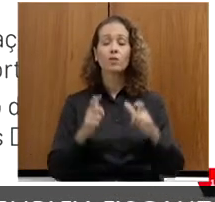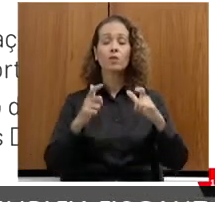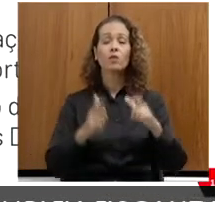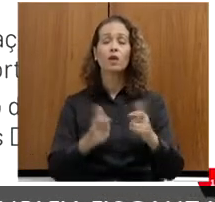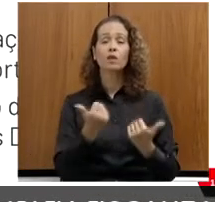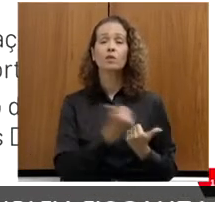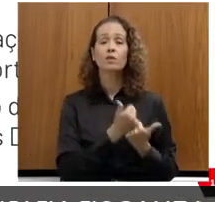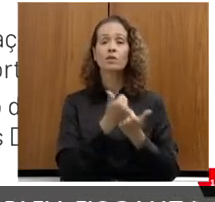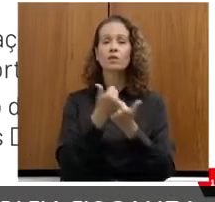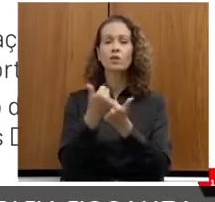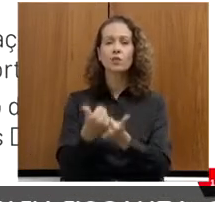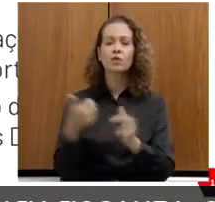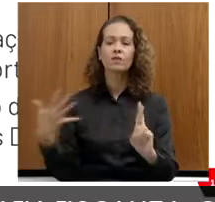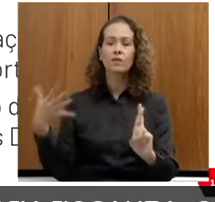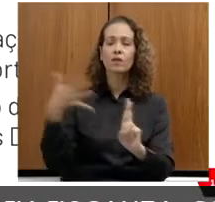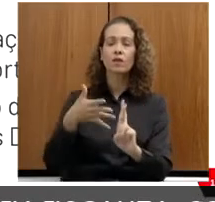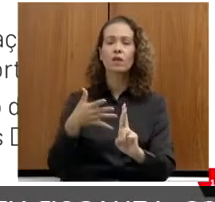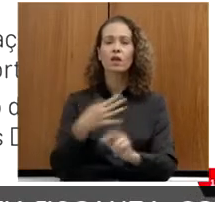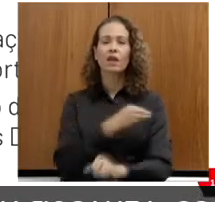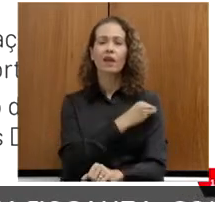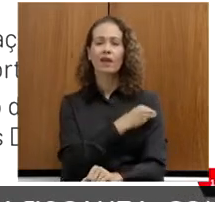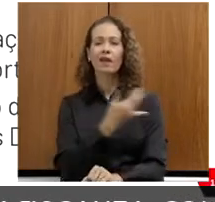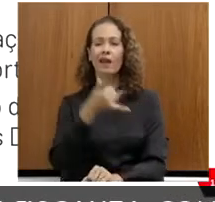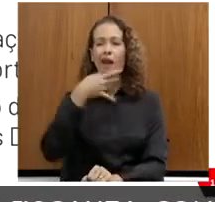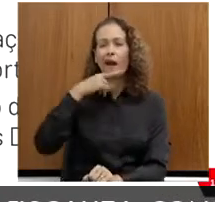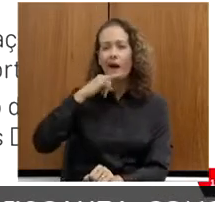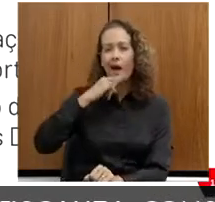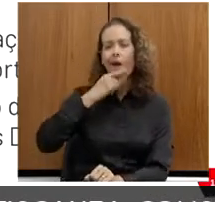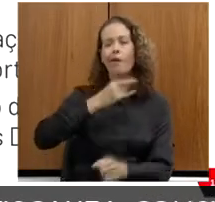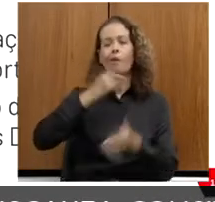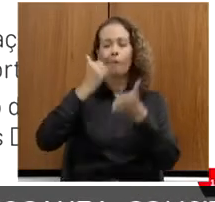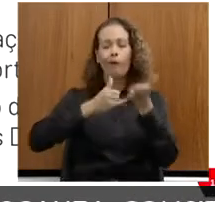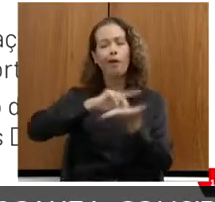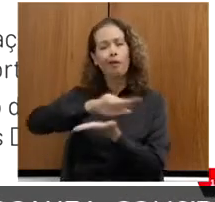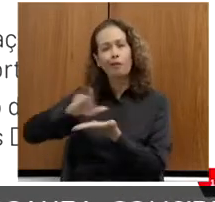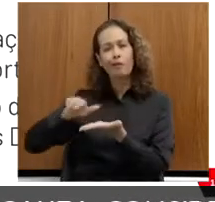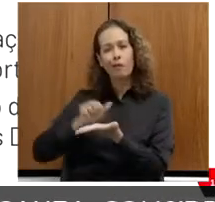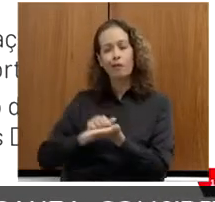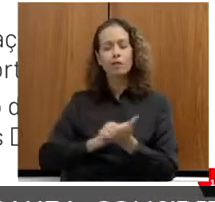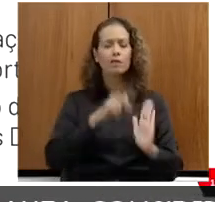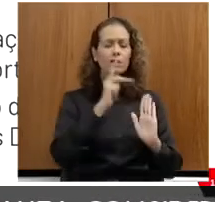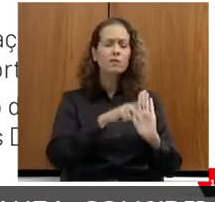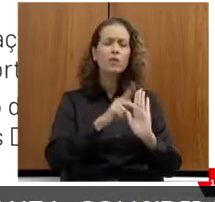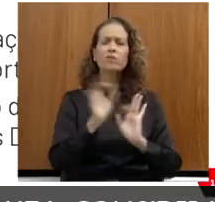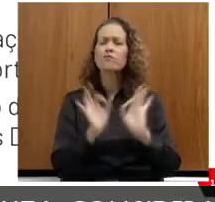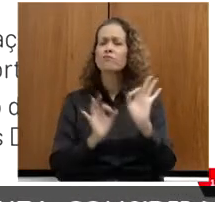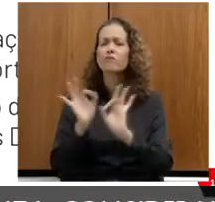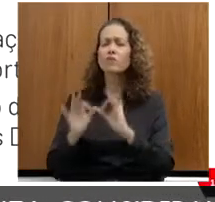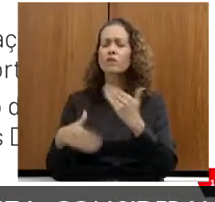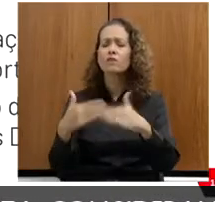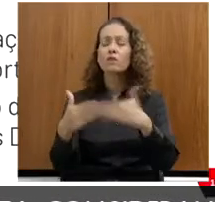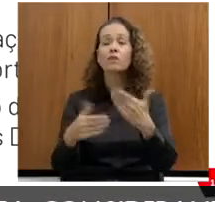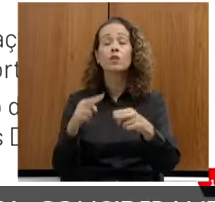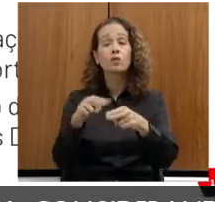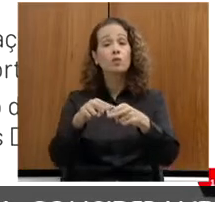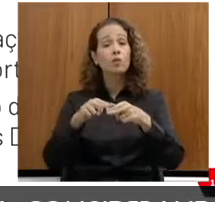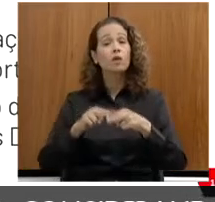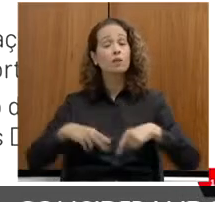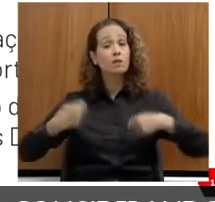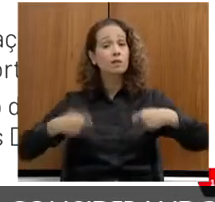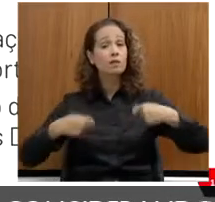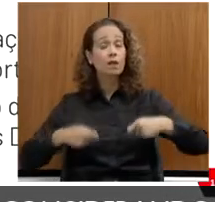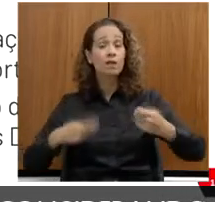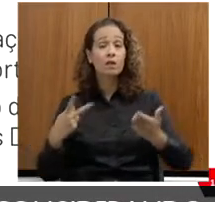estadual em algo que outras drogas. Esses projetos foram desenvolvidos a partir da necessidade do diagnóstico do que vem